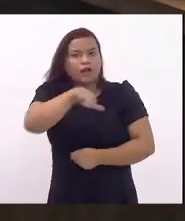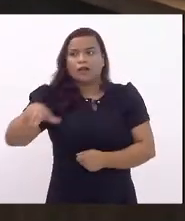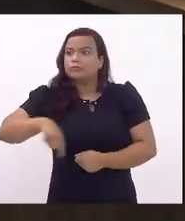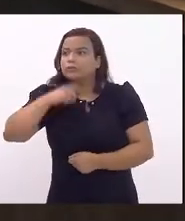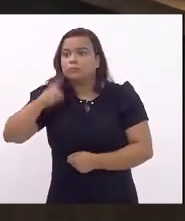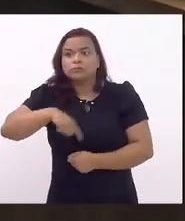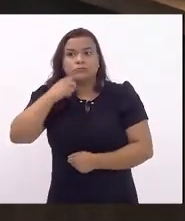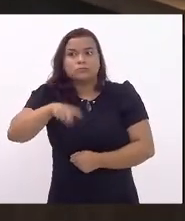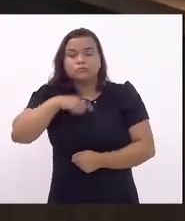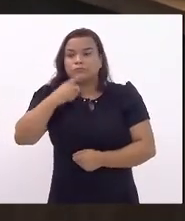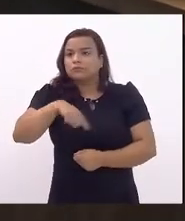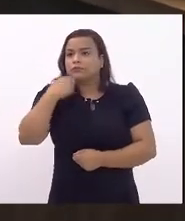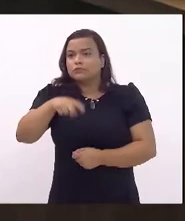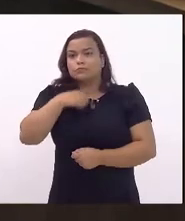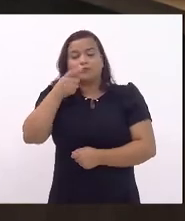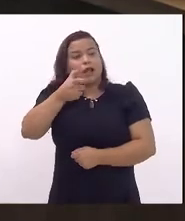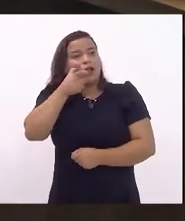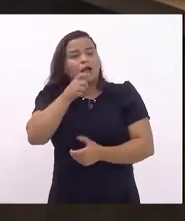conseguiram sequer